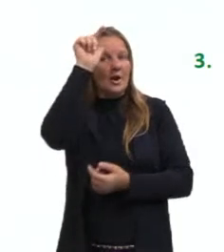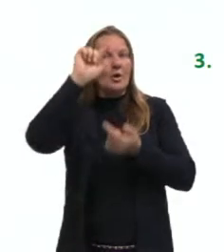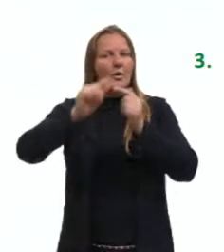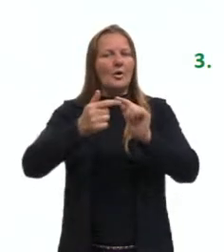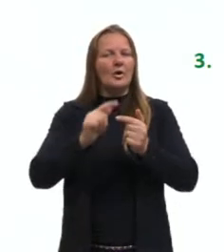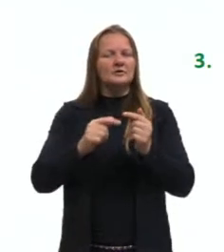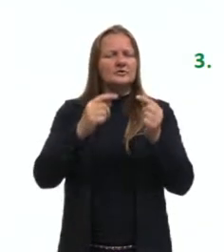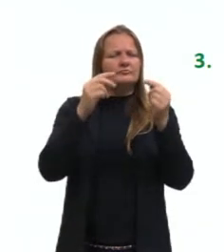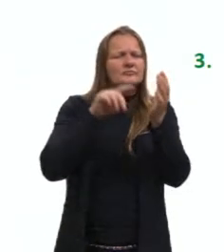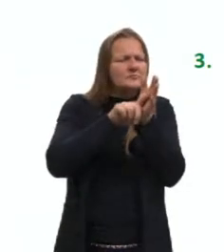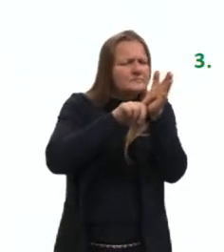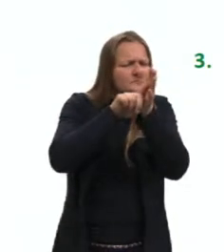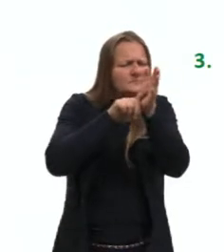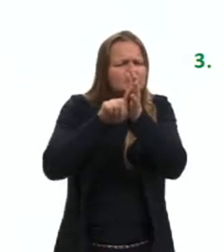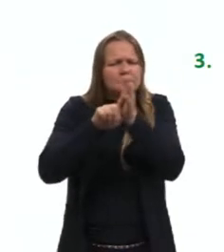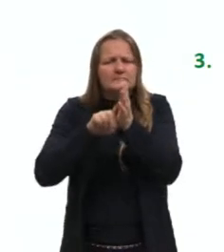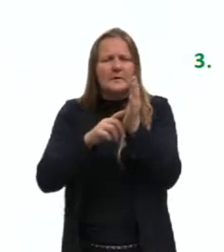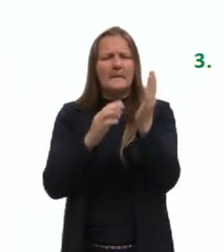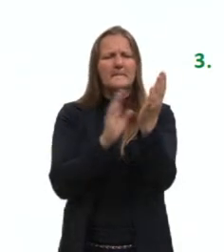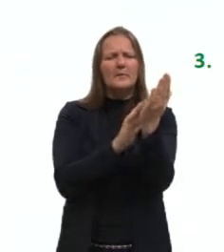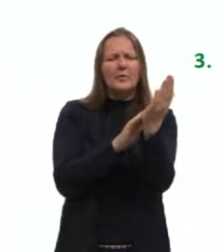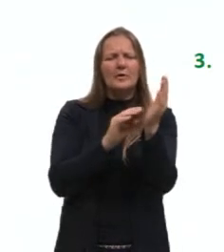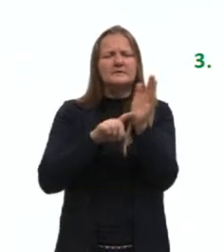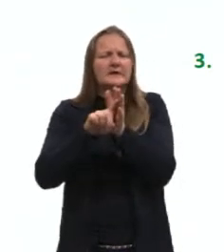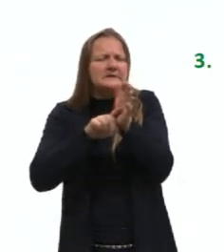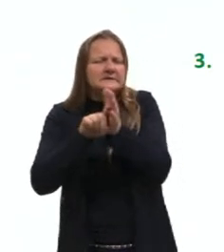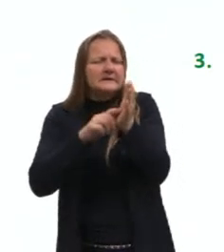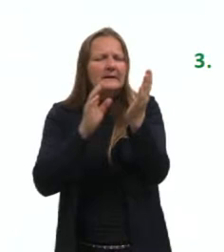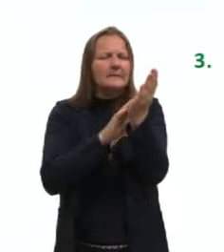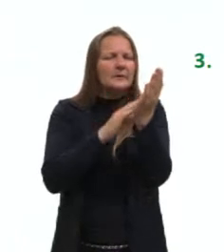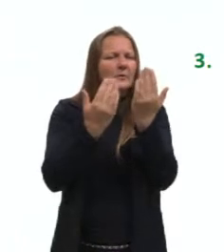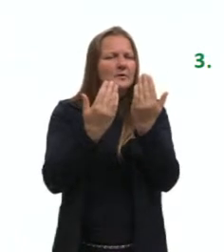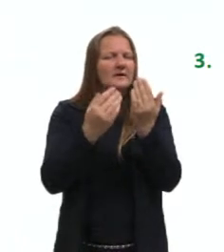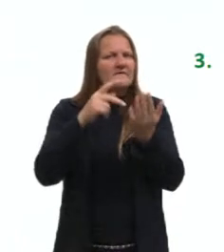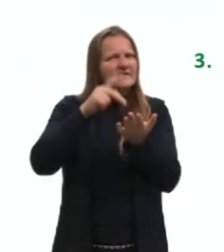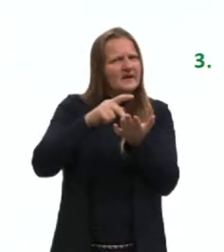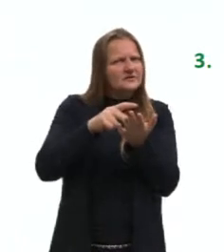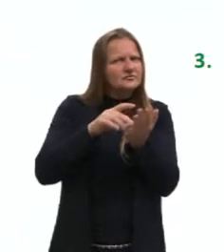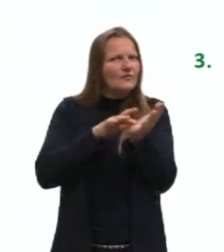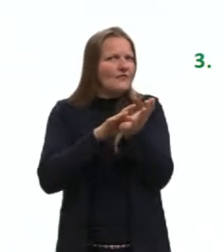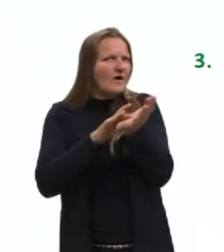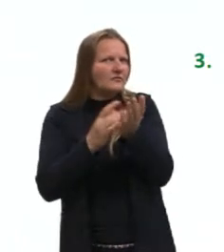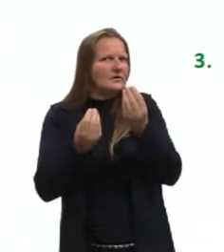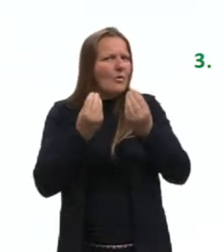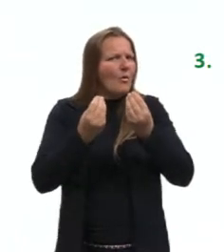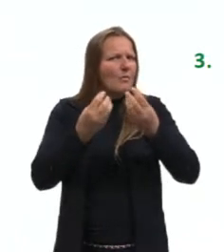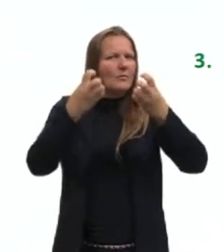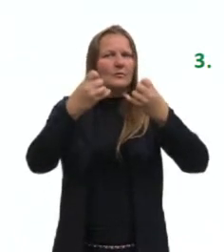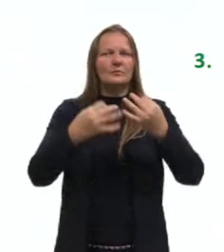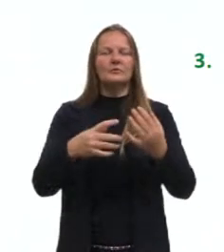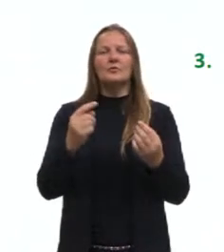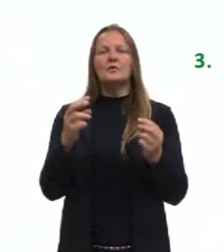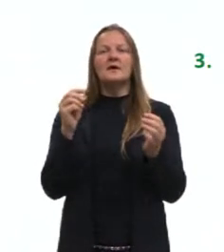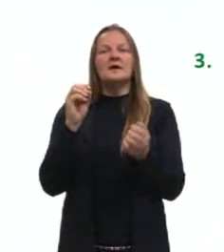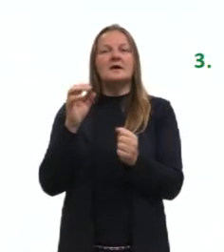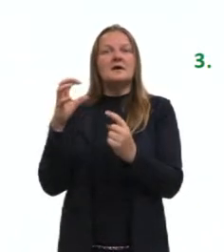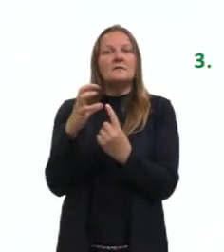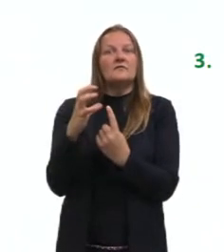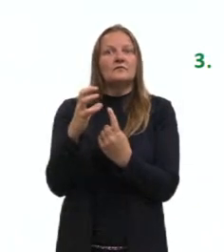que é analisar as proposições, as sentenças. São verdadeiras, são falsas, no que elas implicam.